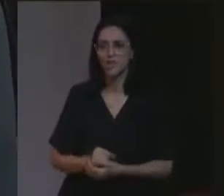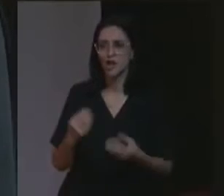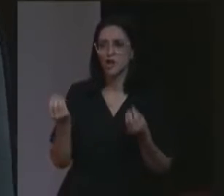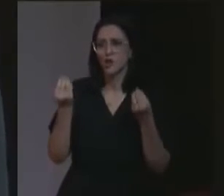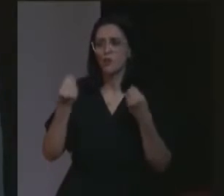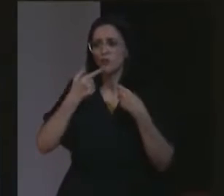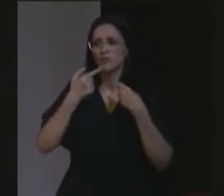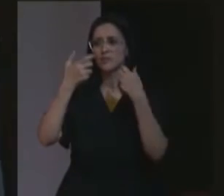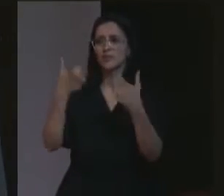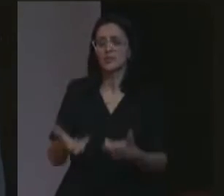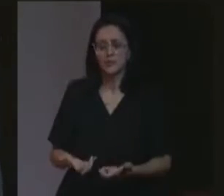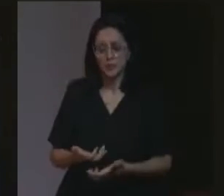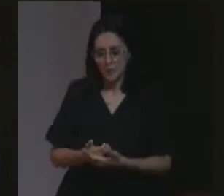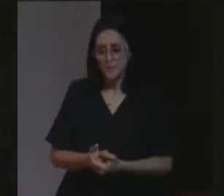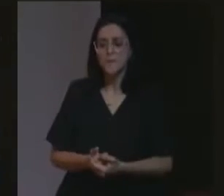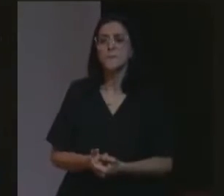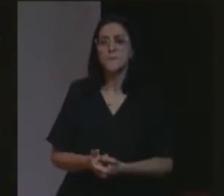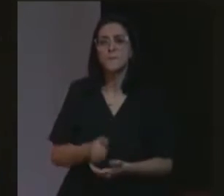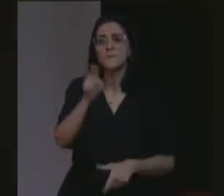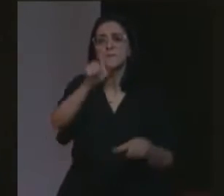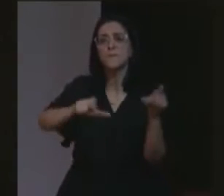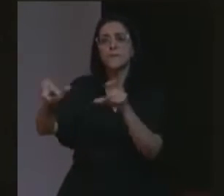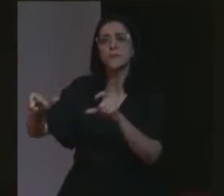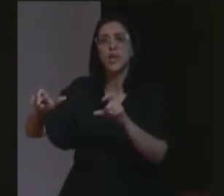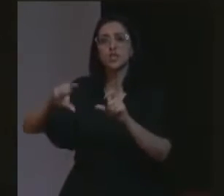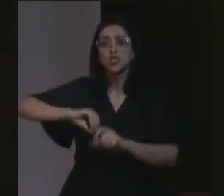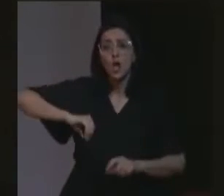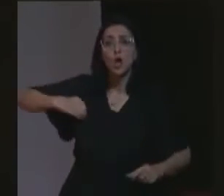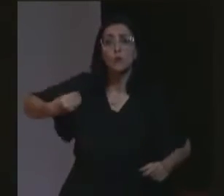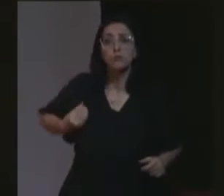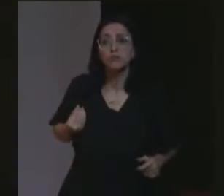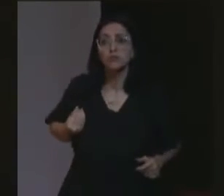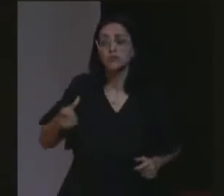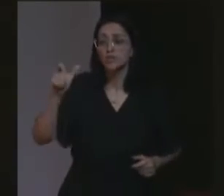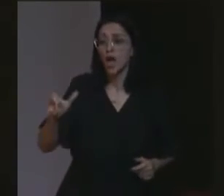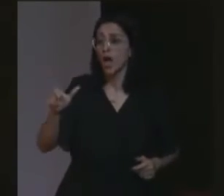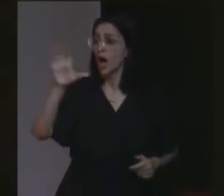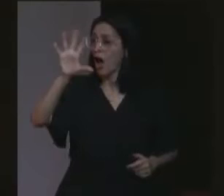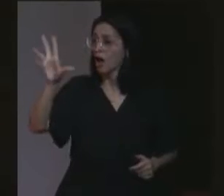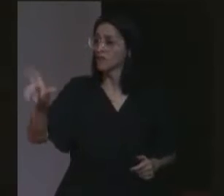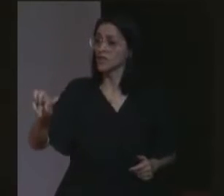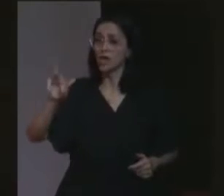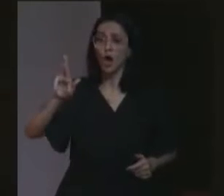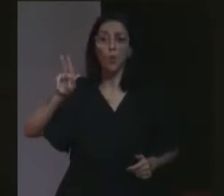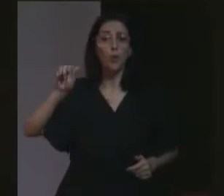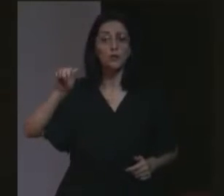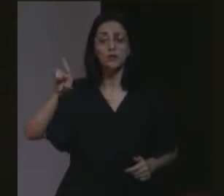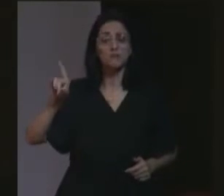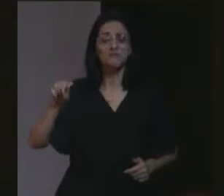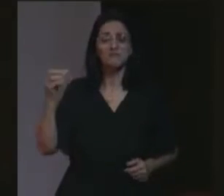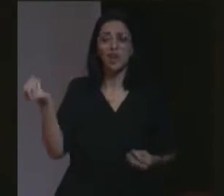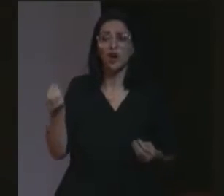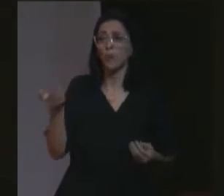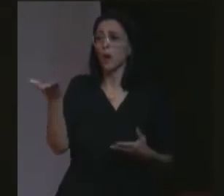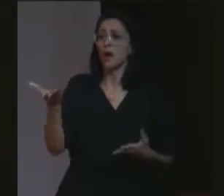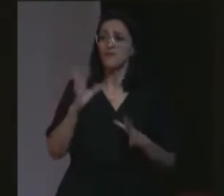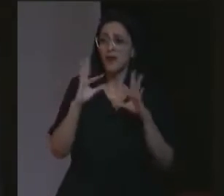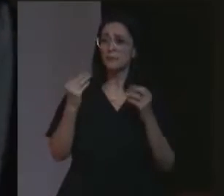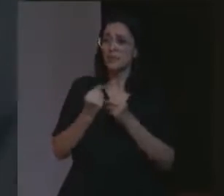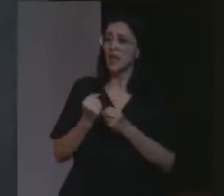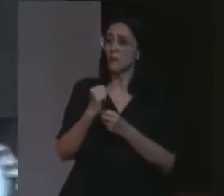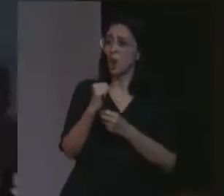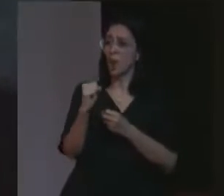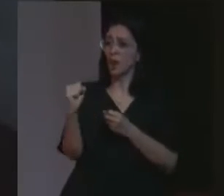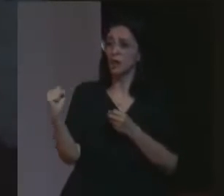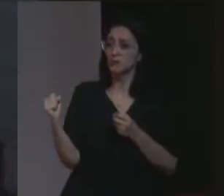direi a um sobrevivente em Ruanda, que perdeu a família